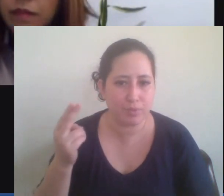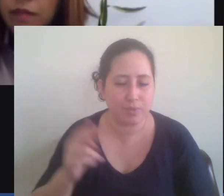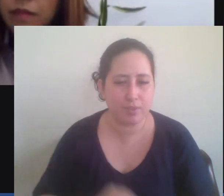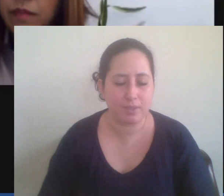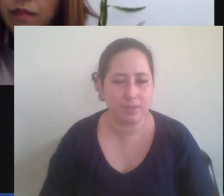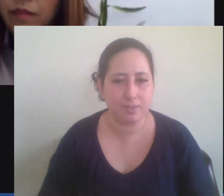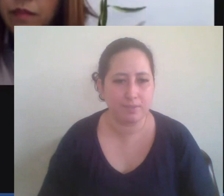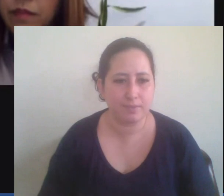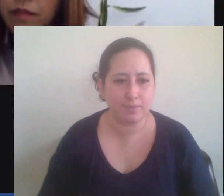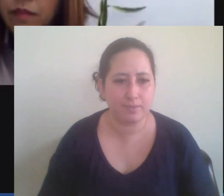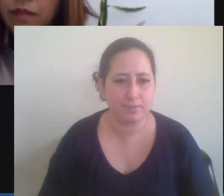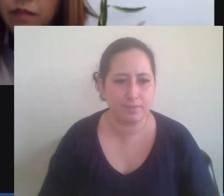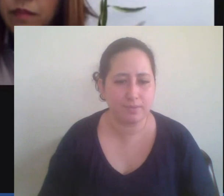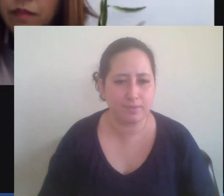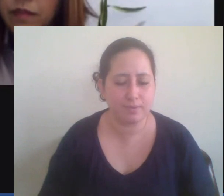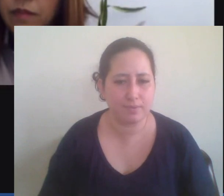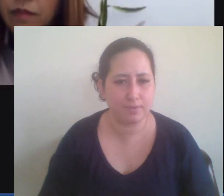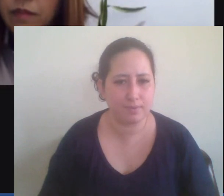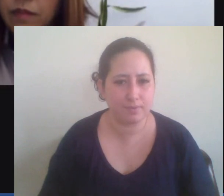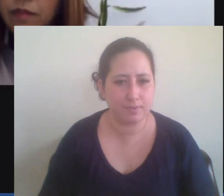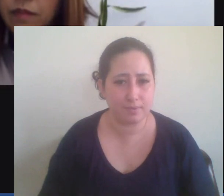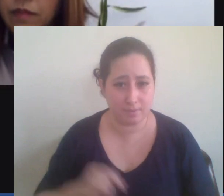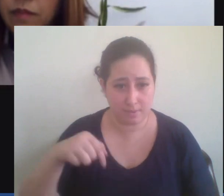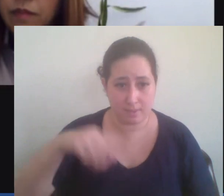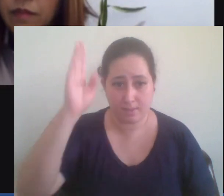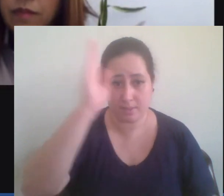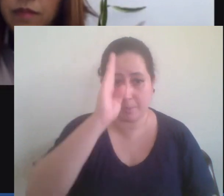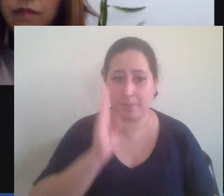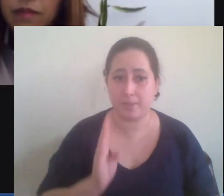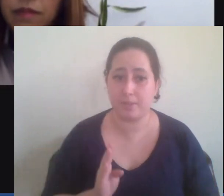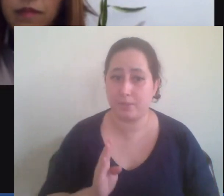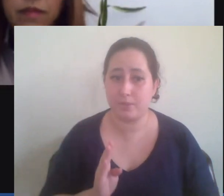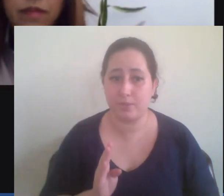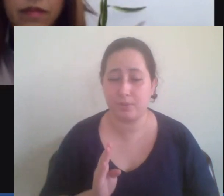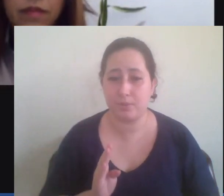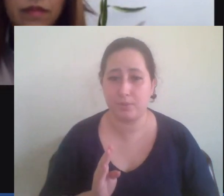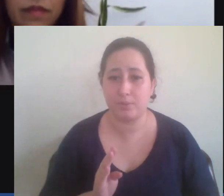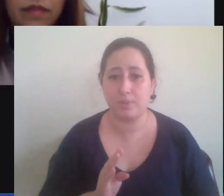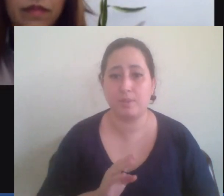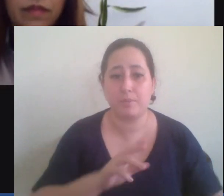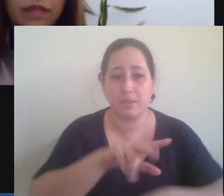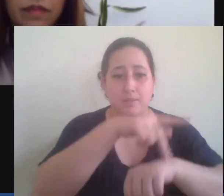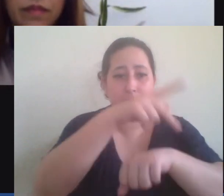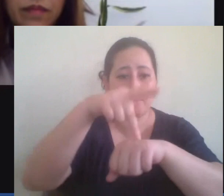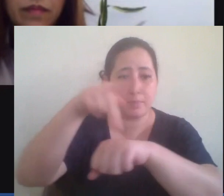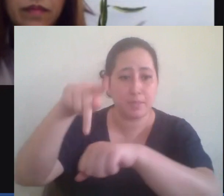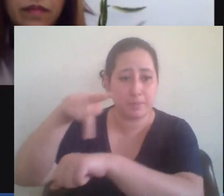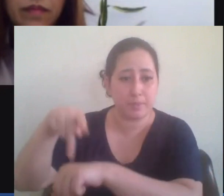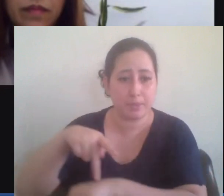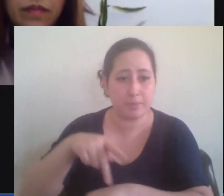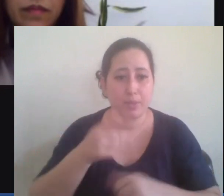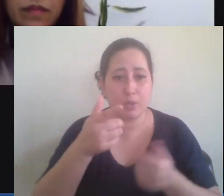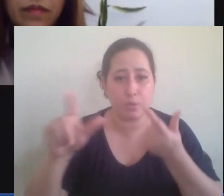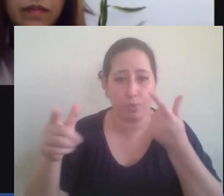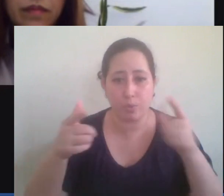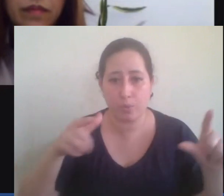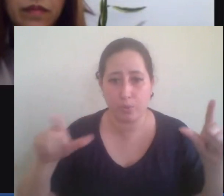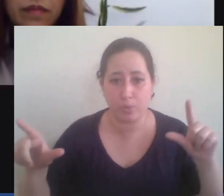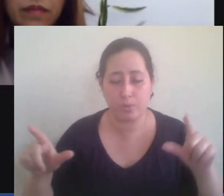não só no Brasil mas em outros países né lembra do Brasil